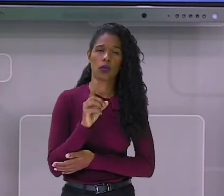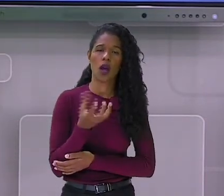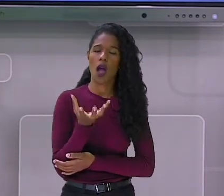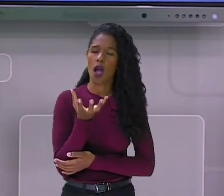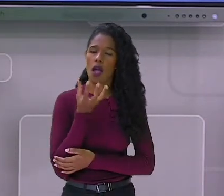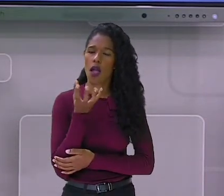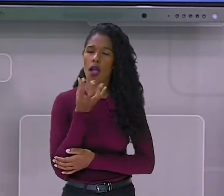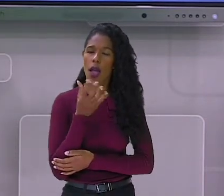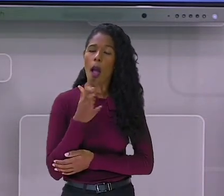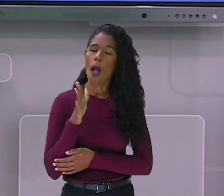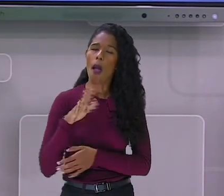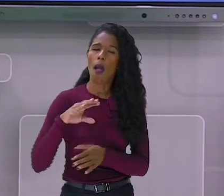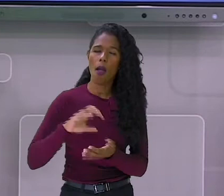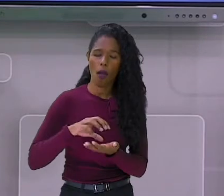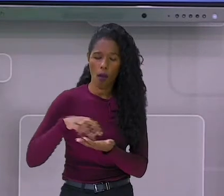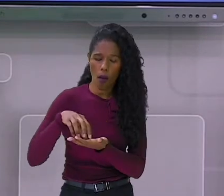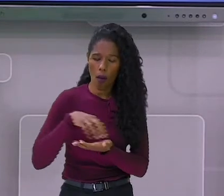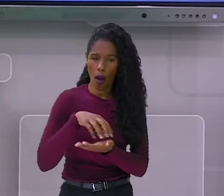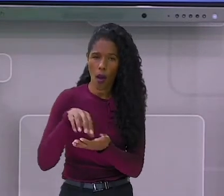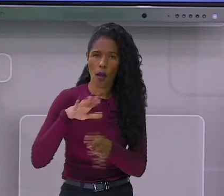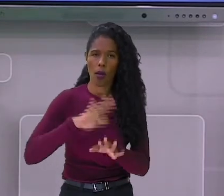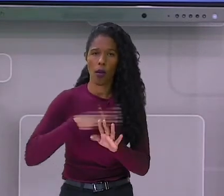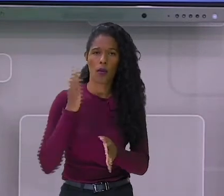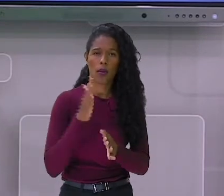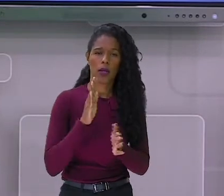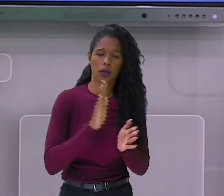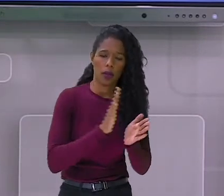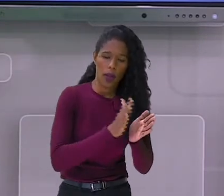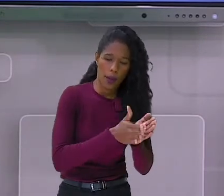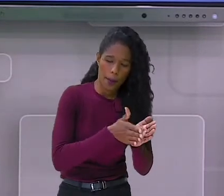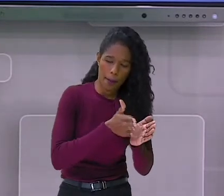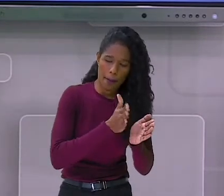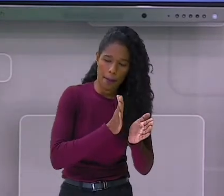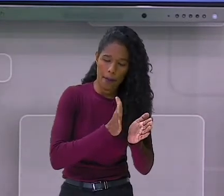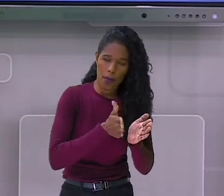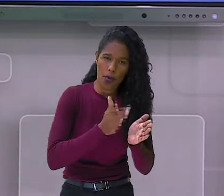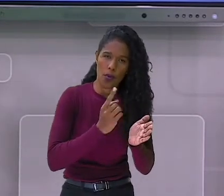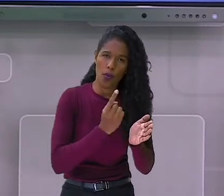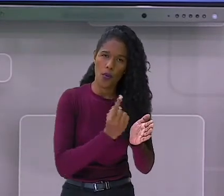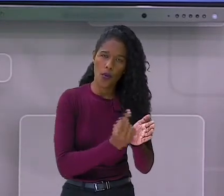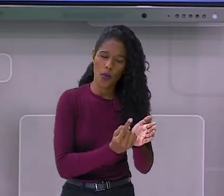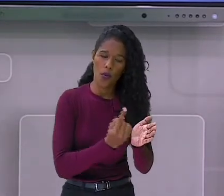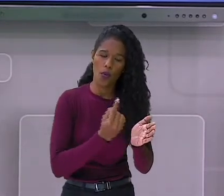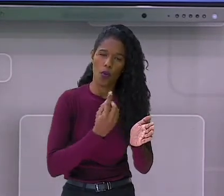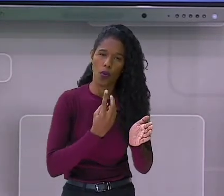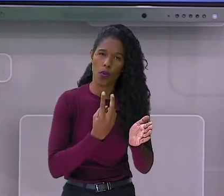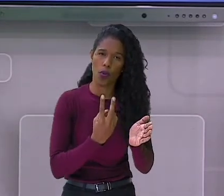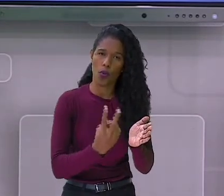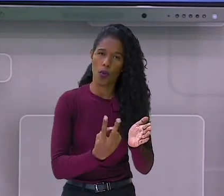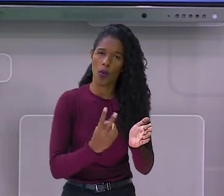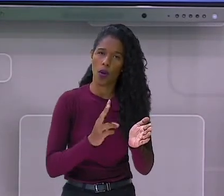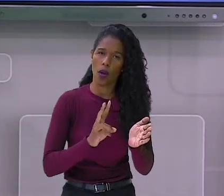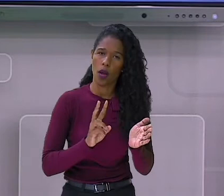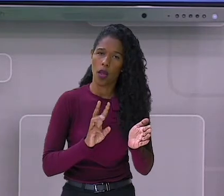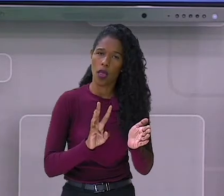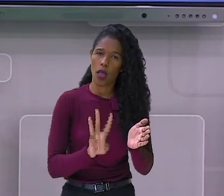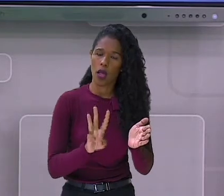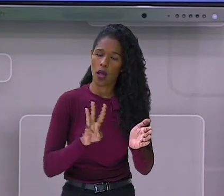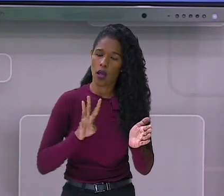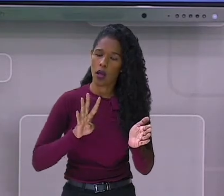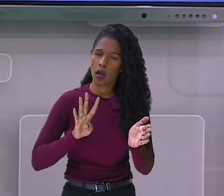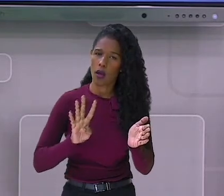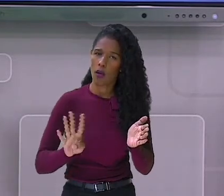carrinhos. Então, vai ficar na ordem crescente. O 1, depois 2. E assim vai